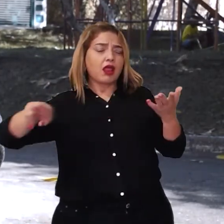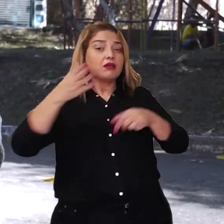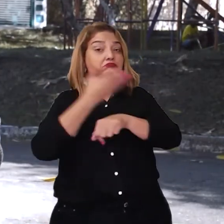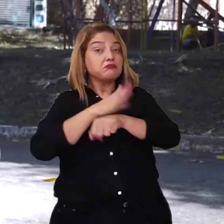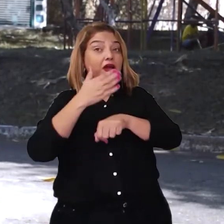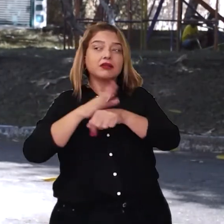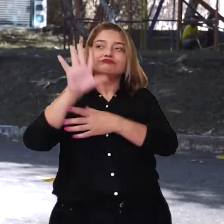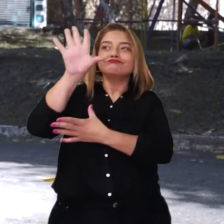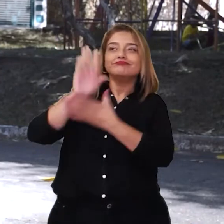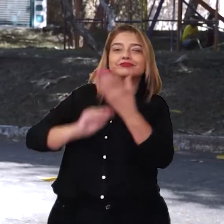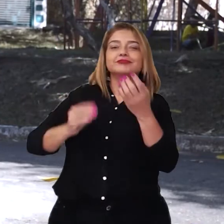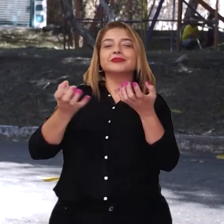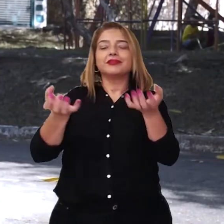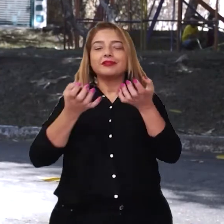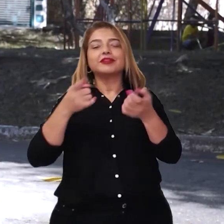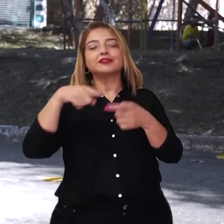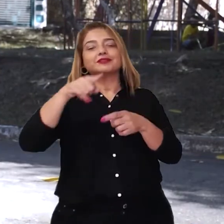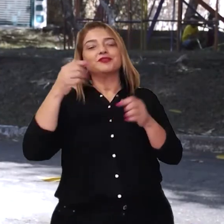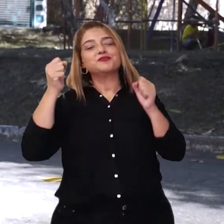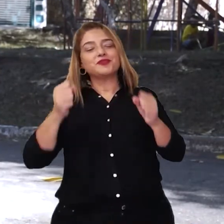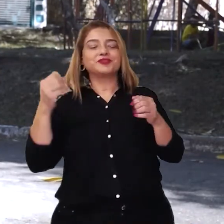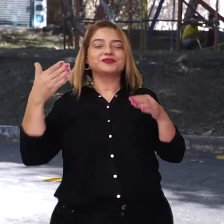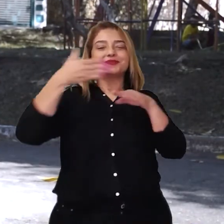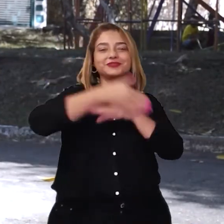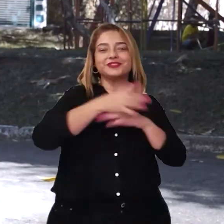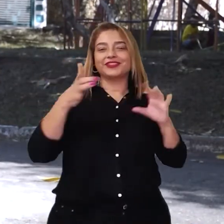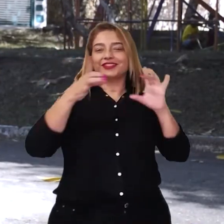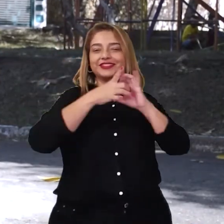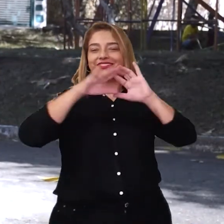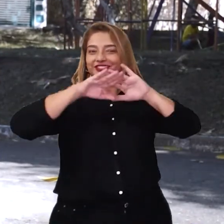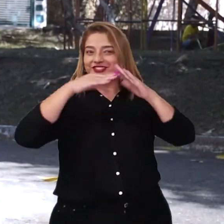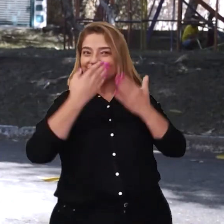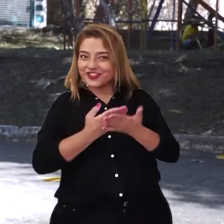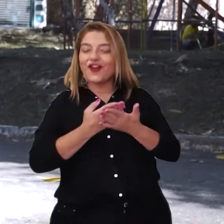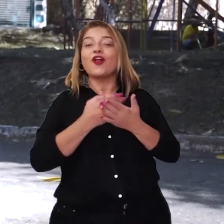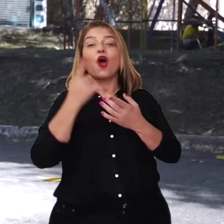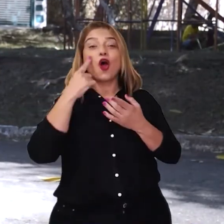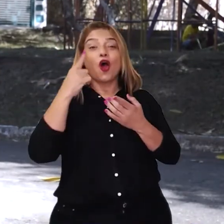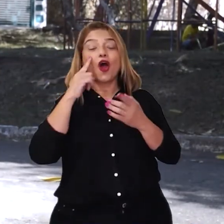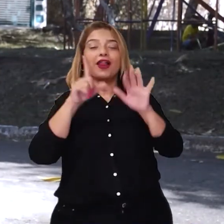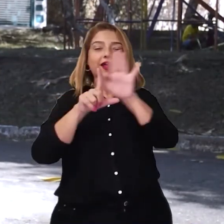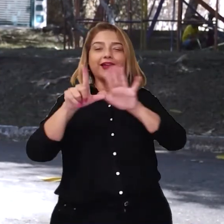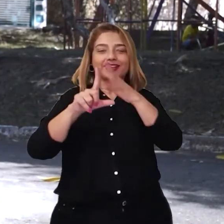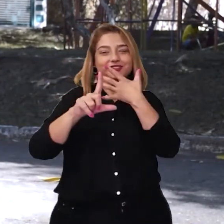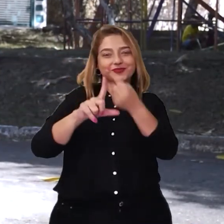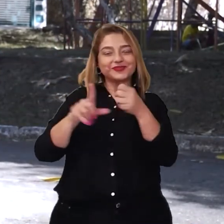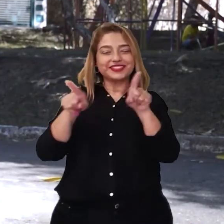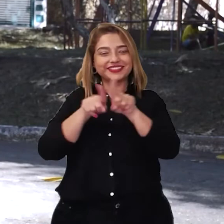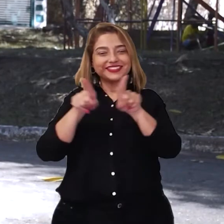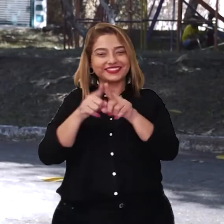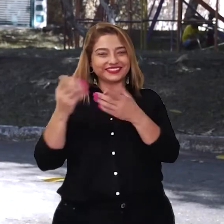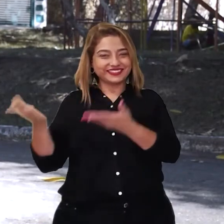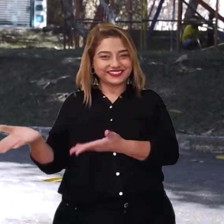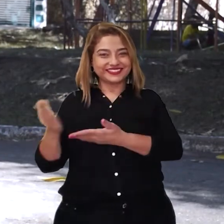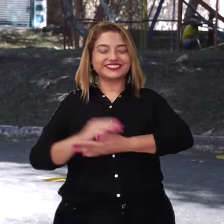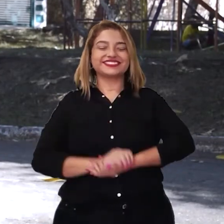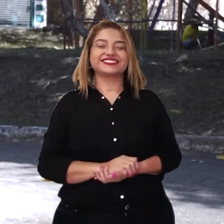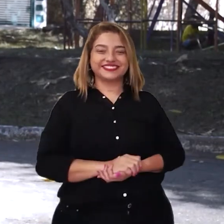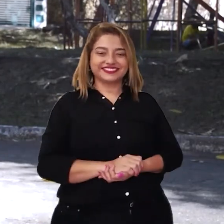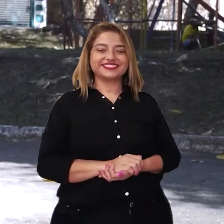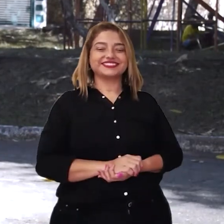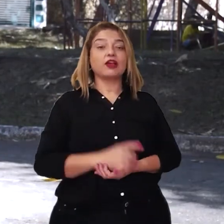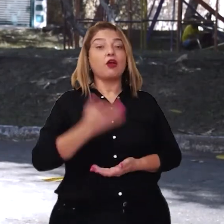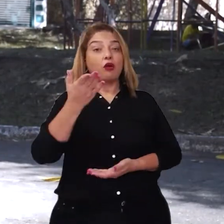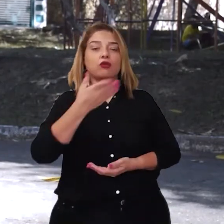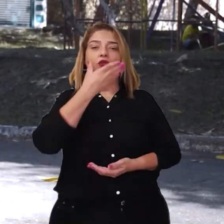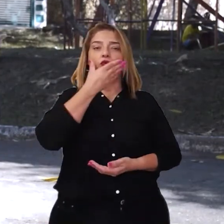práticas que inspiram, é só dar um pulinho lá no portal Conexão Escola, através do QR Code que tá aparecendo aí na sua tela. É,